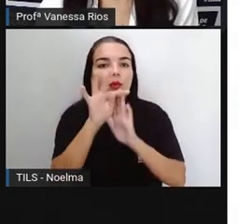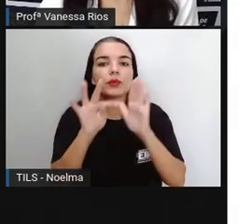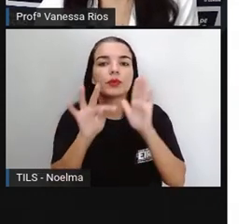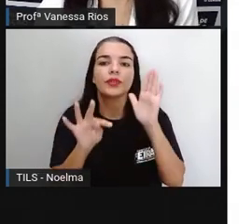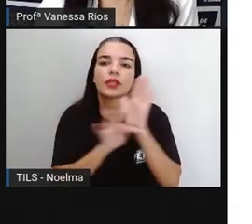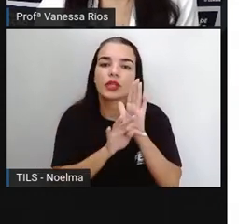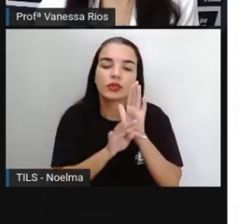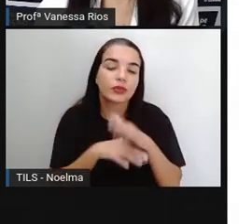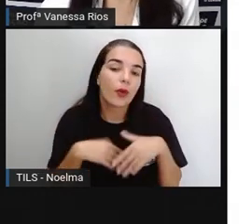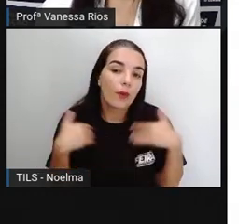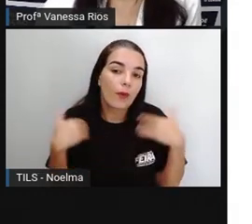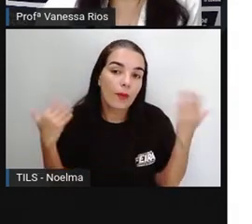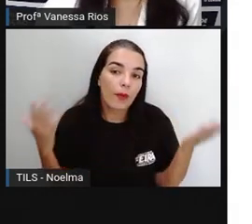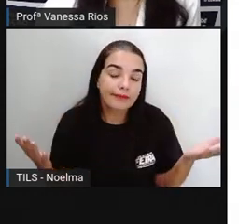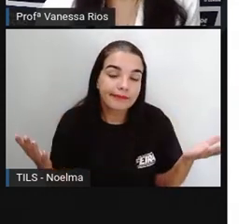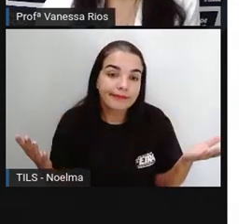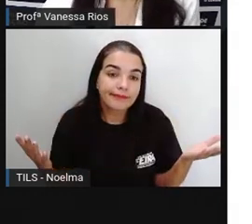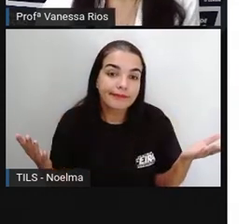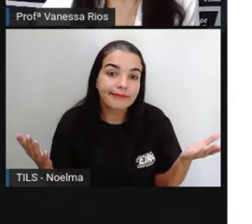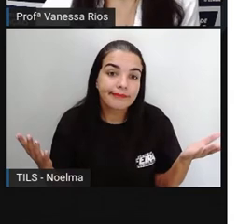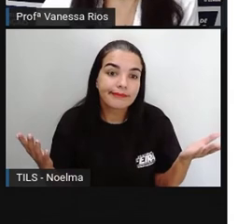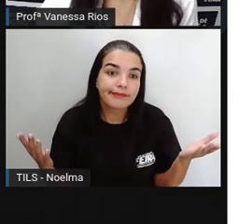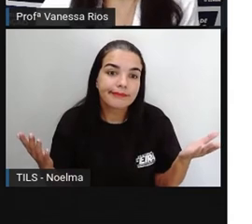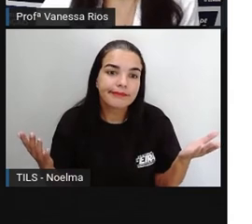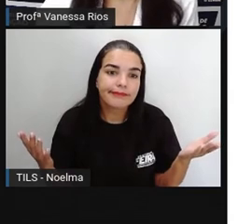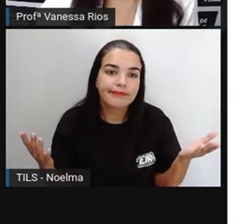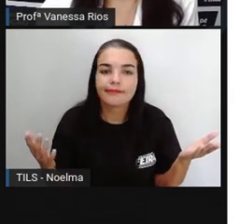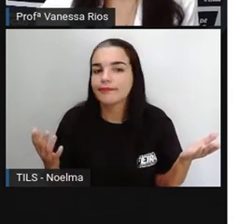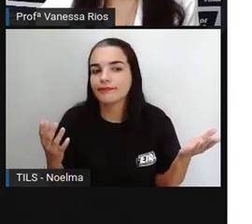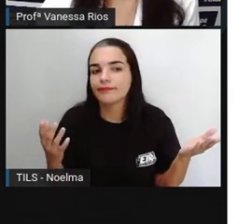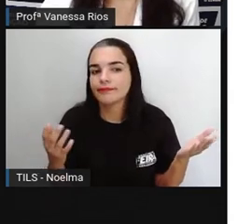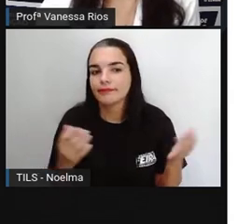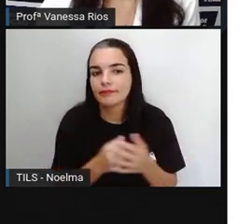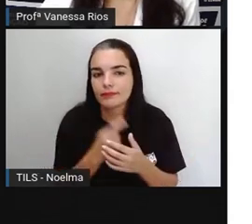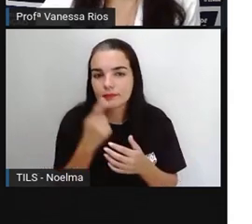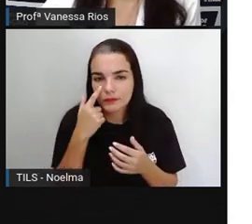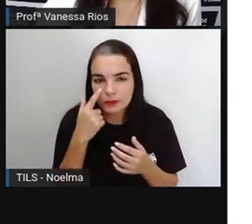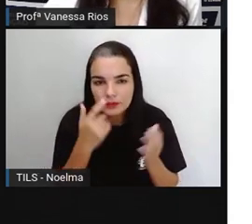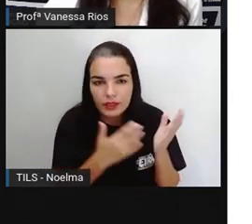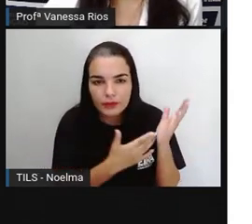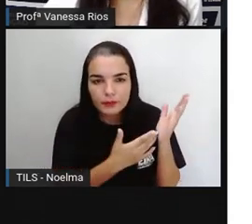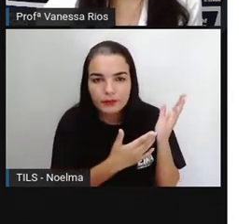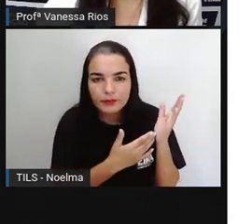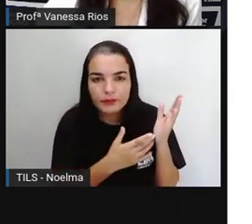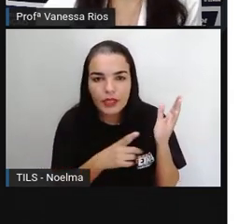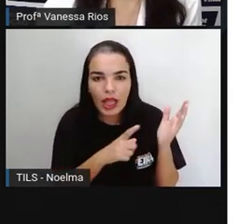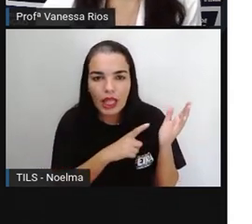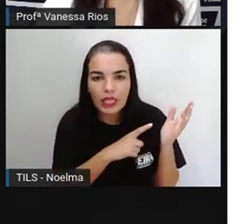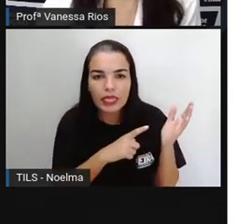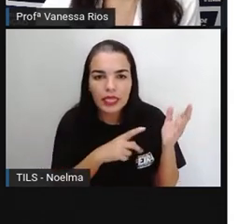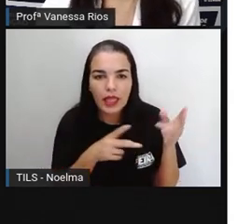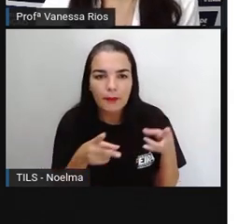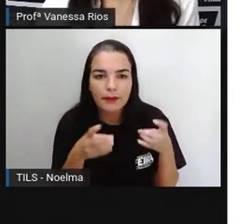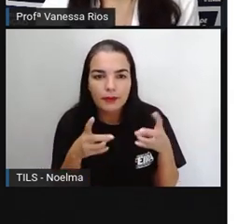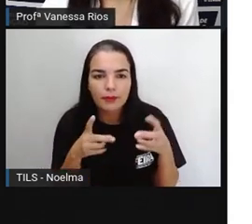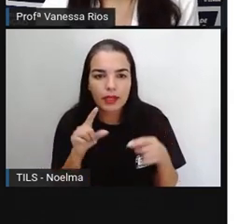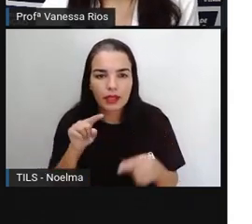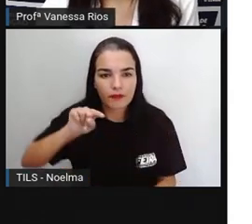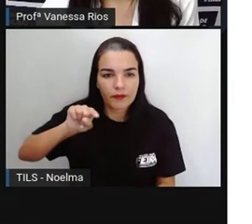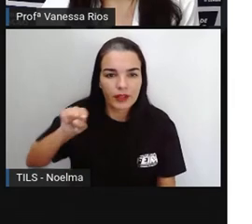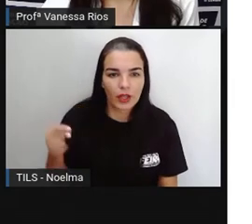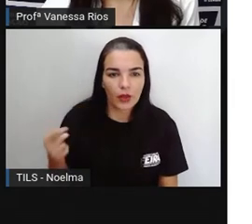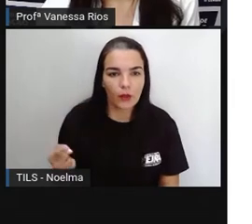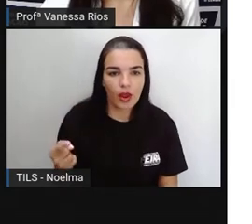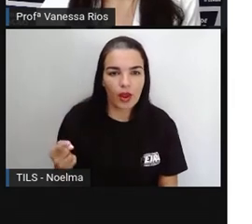jornalísticos tomando, né? Esta notícia como exemplo. então observem aí a prótica está percebendo a presença da